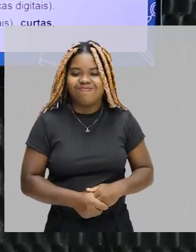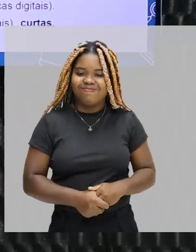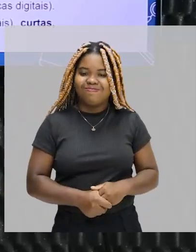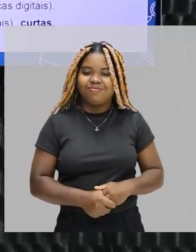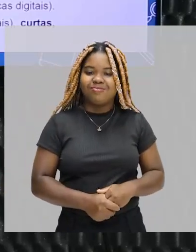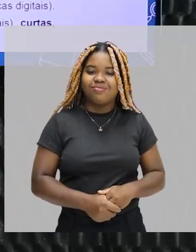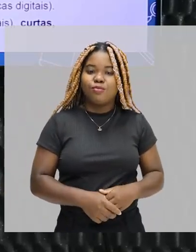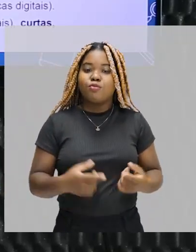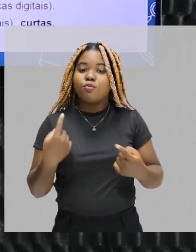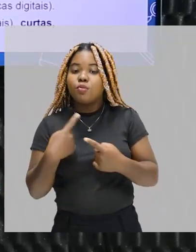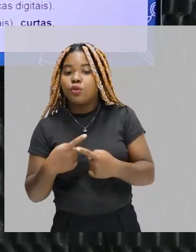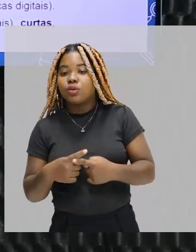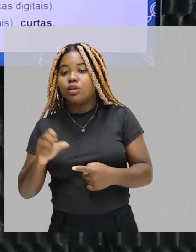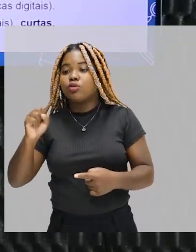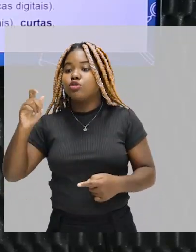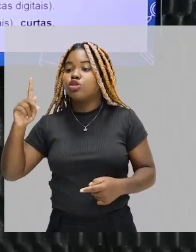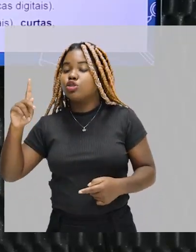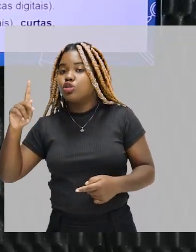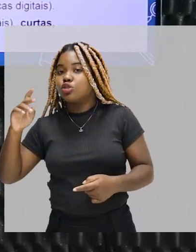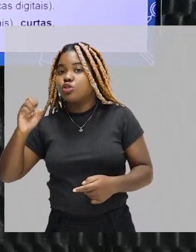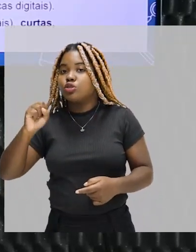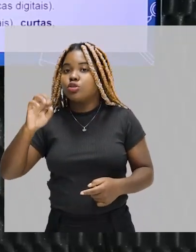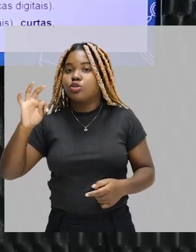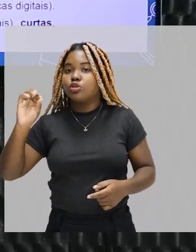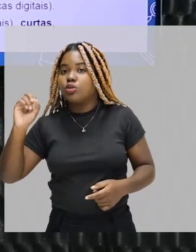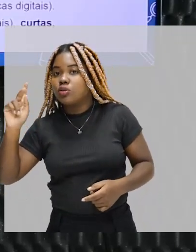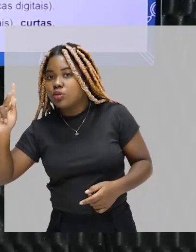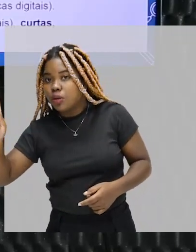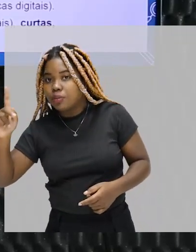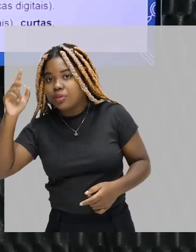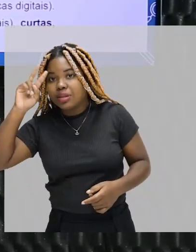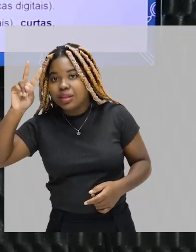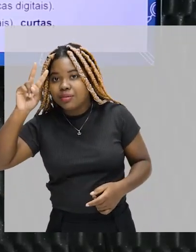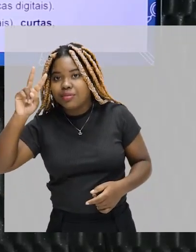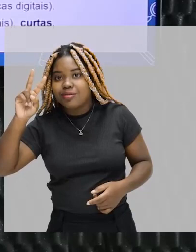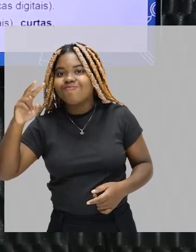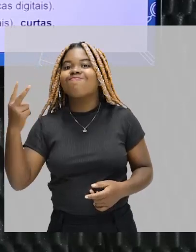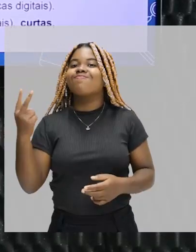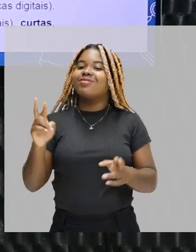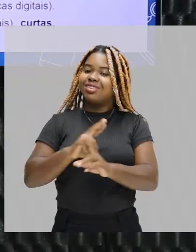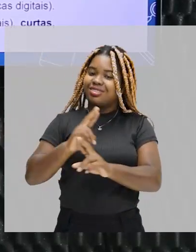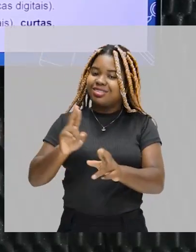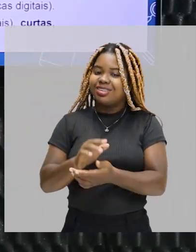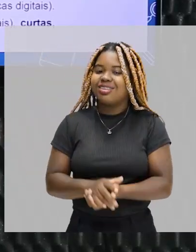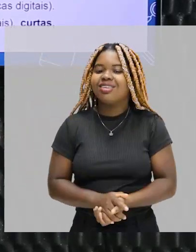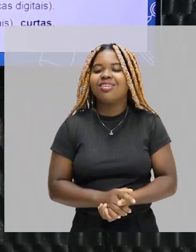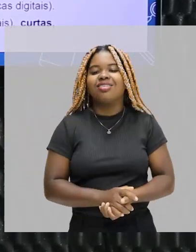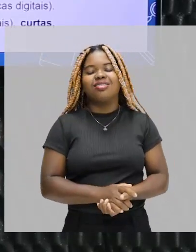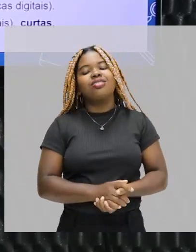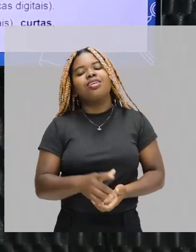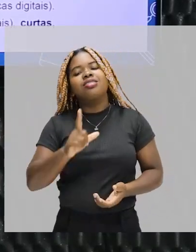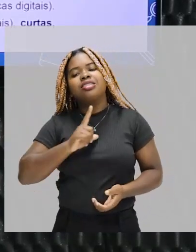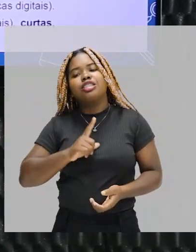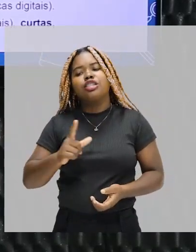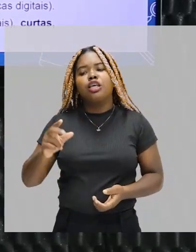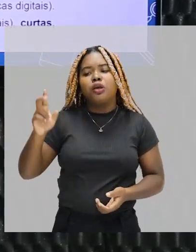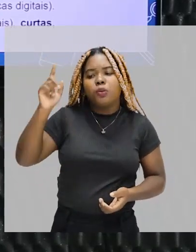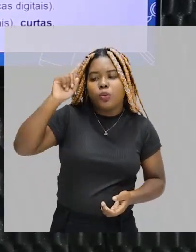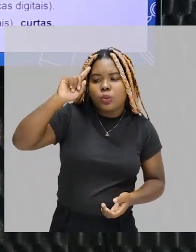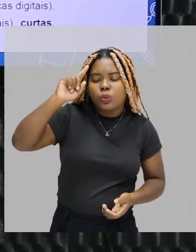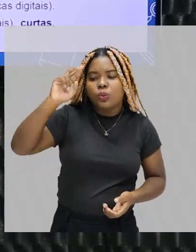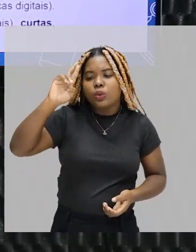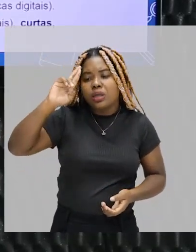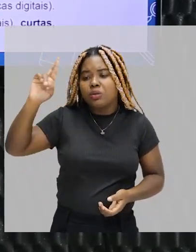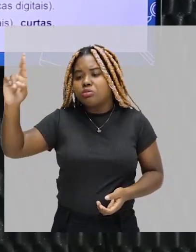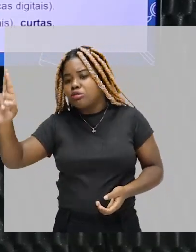entre a fotografia e o cinema. Quem faz cinema é um criador de filmes, um contador de histórias. Você tem um diretor, você tem um roteiro, você tem um